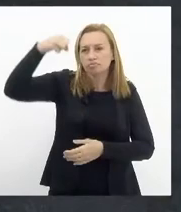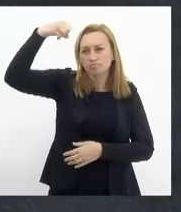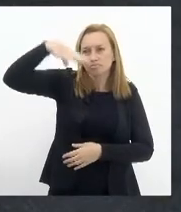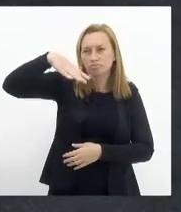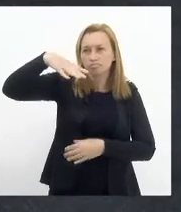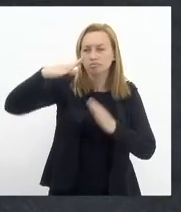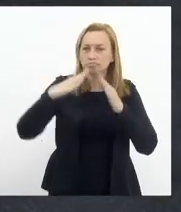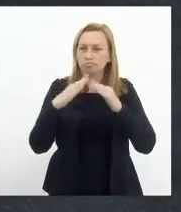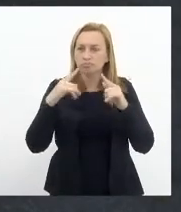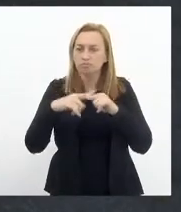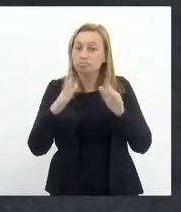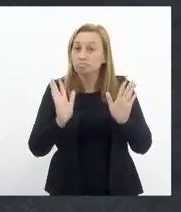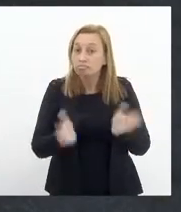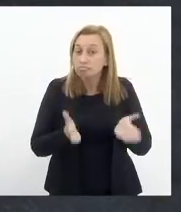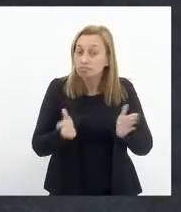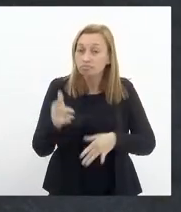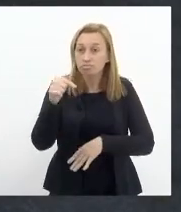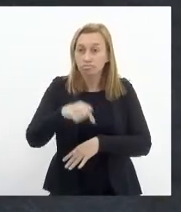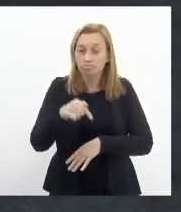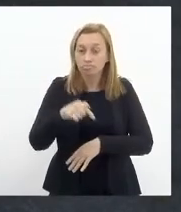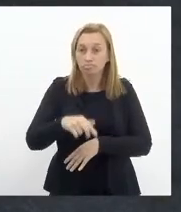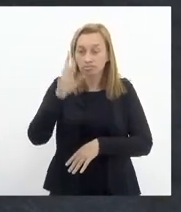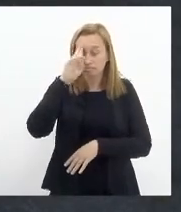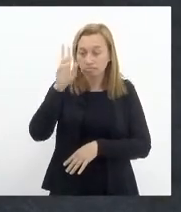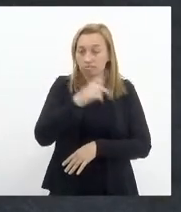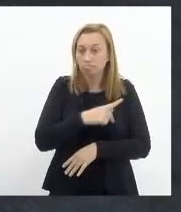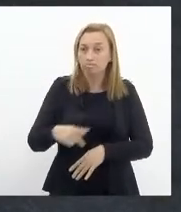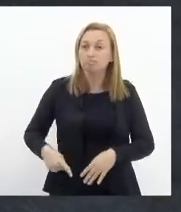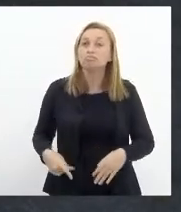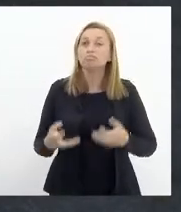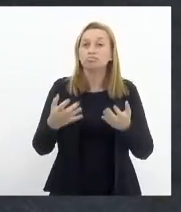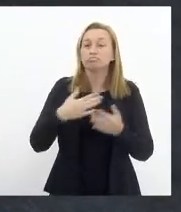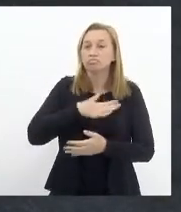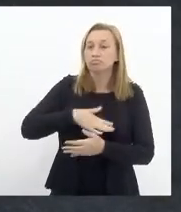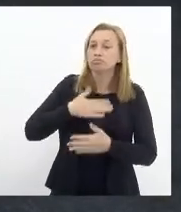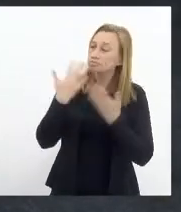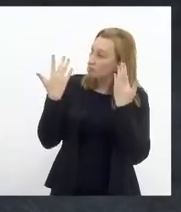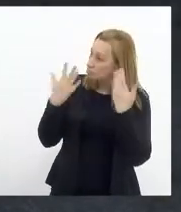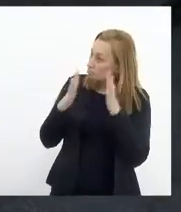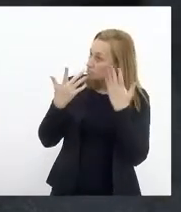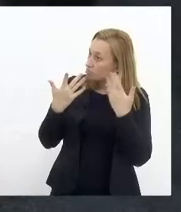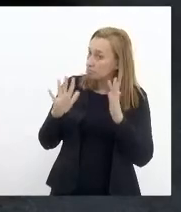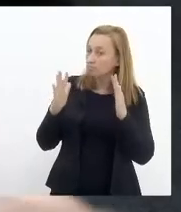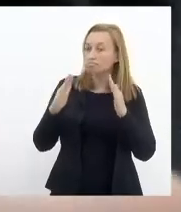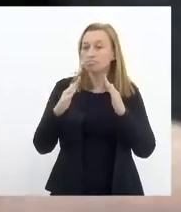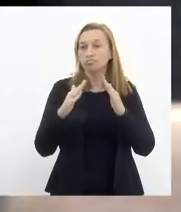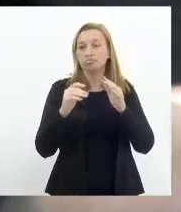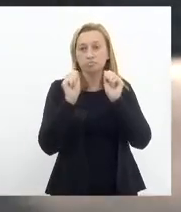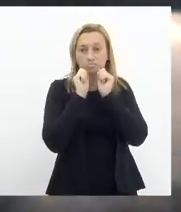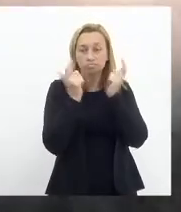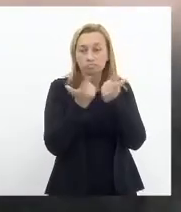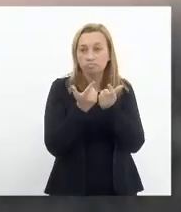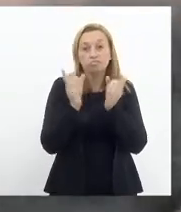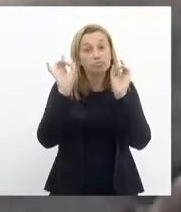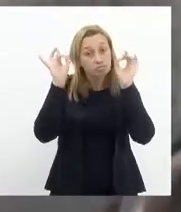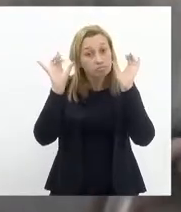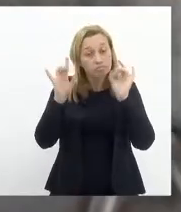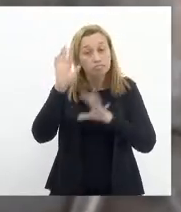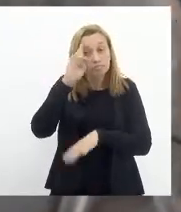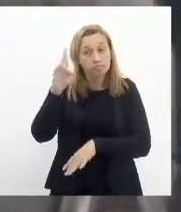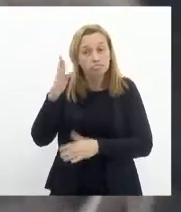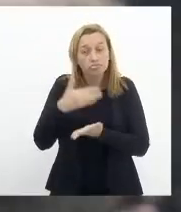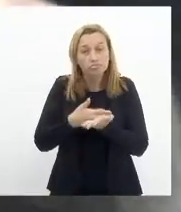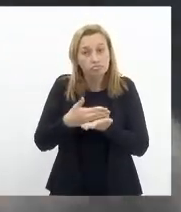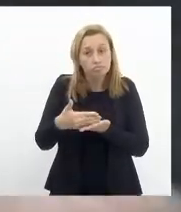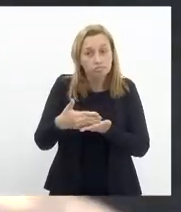e hoje aqui em plenário senhor presidente eu gostaria de parabenizar esse parlamento e especial o senhor que desde